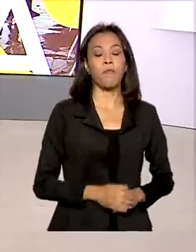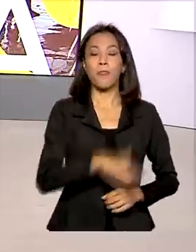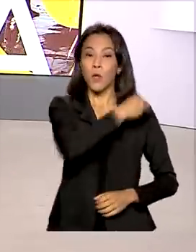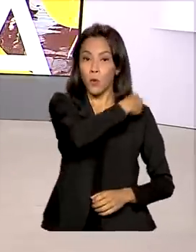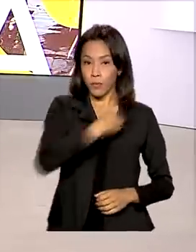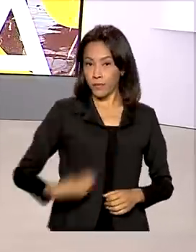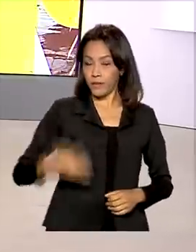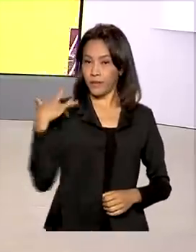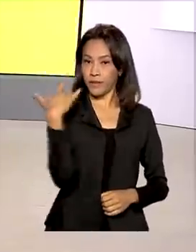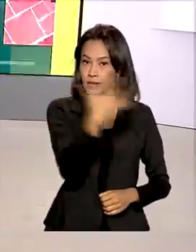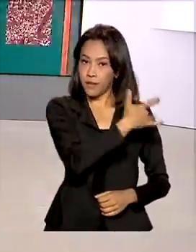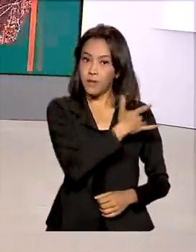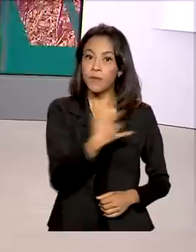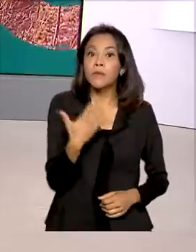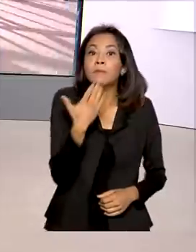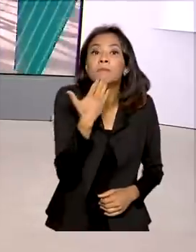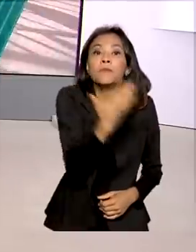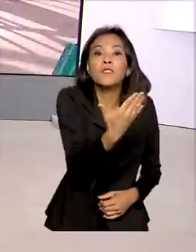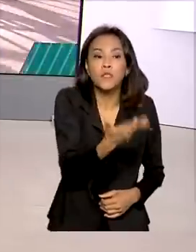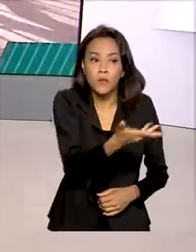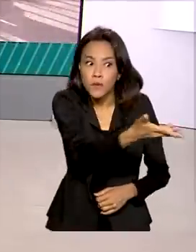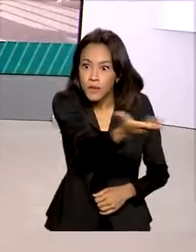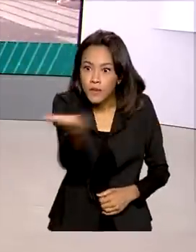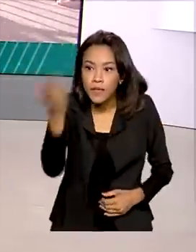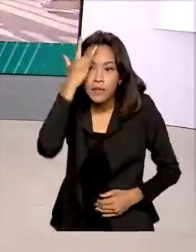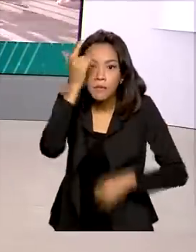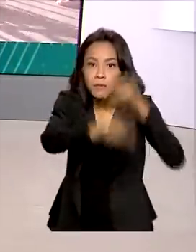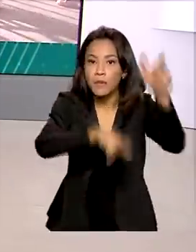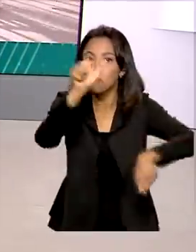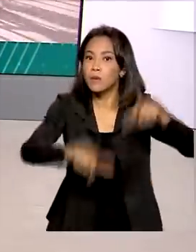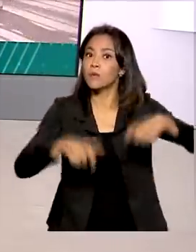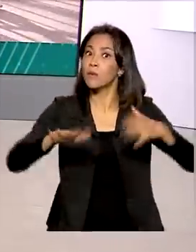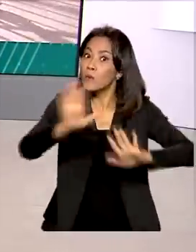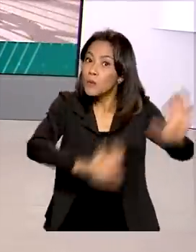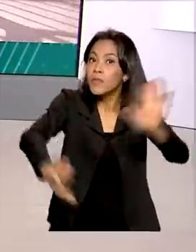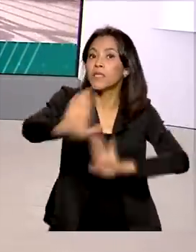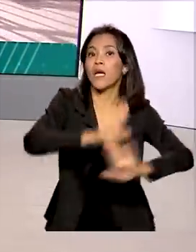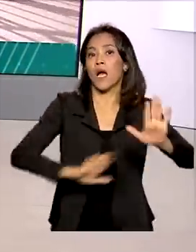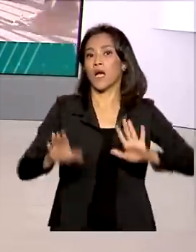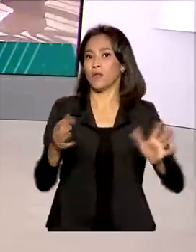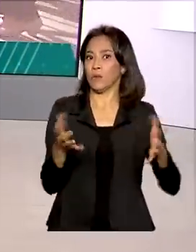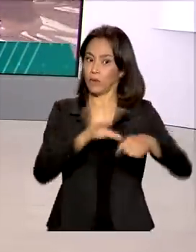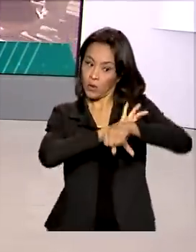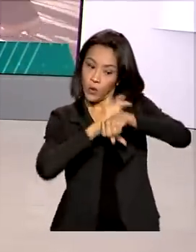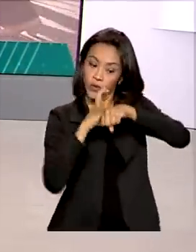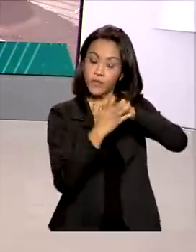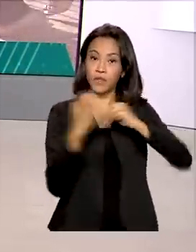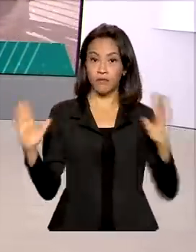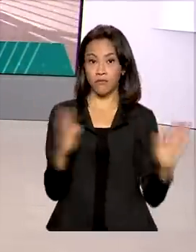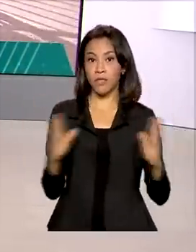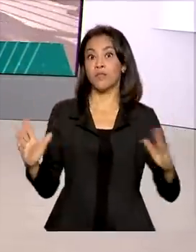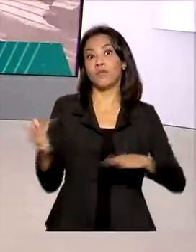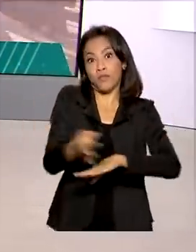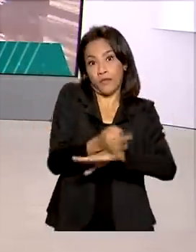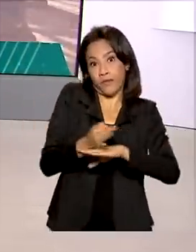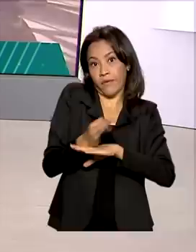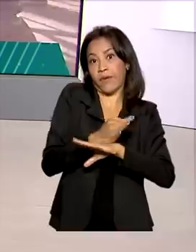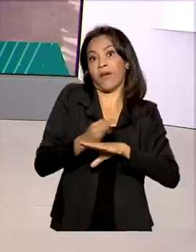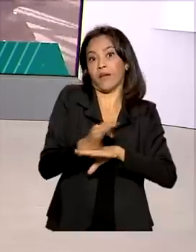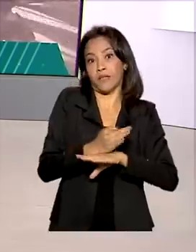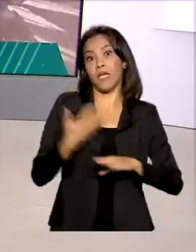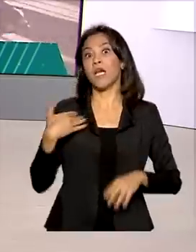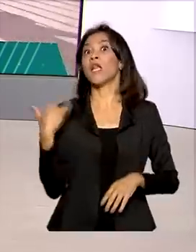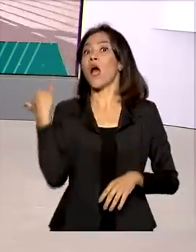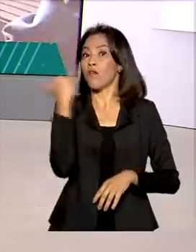Marcelo Queiroga, pediu que a população mantenha os cuidados contra a Covid-19 durante as férias. Ele também informou que o